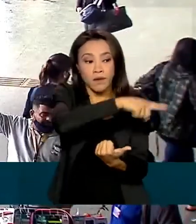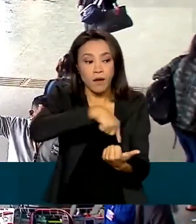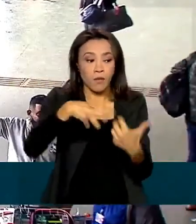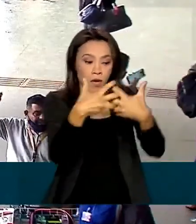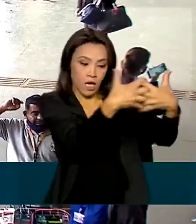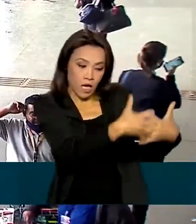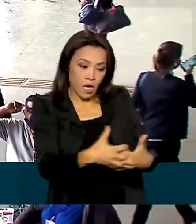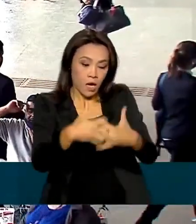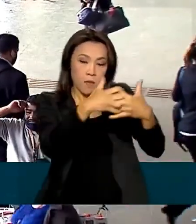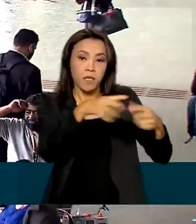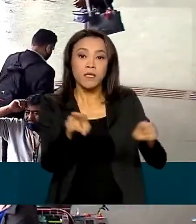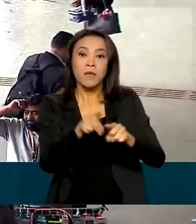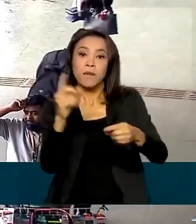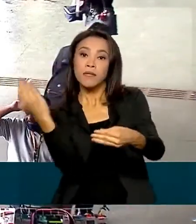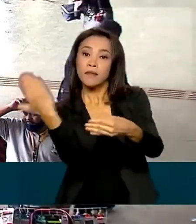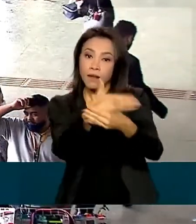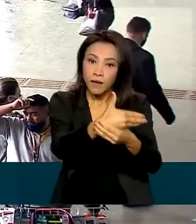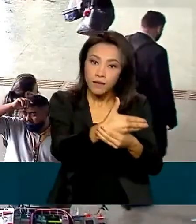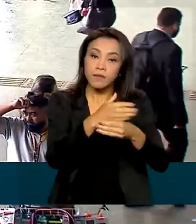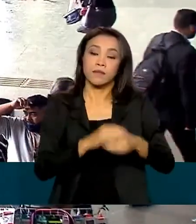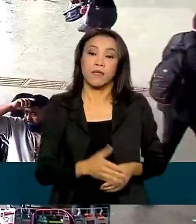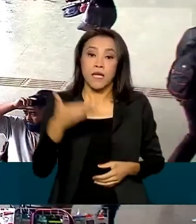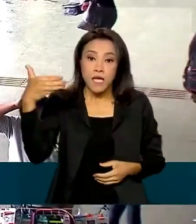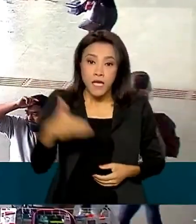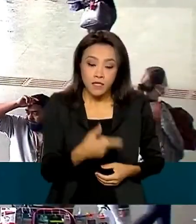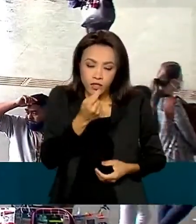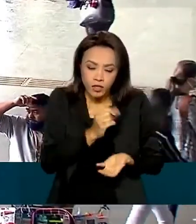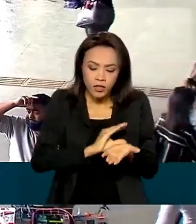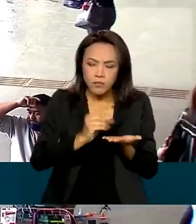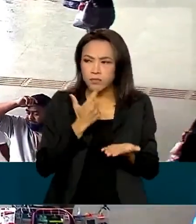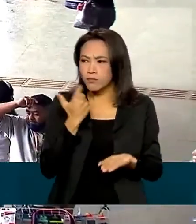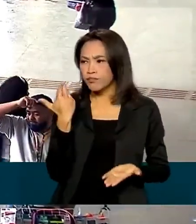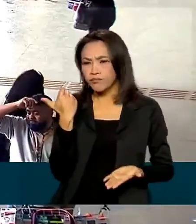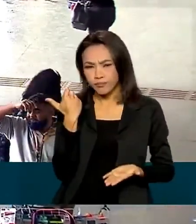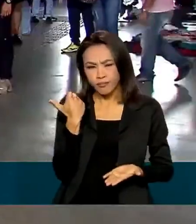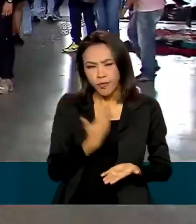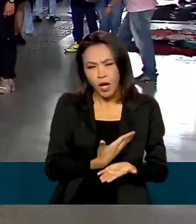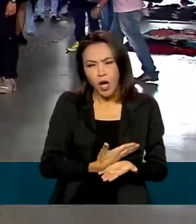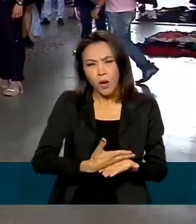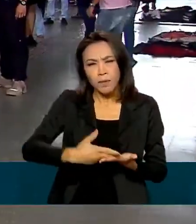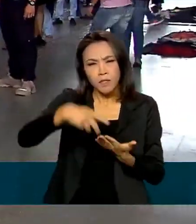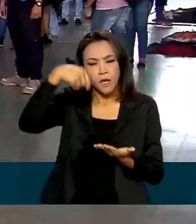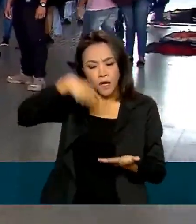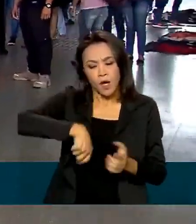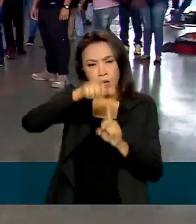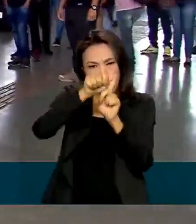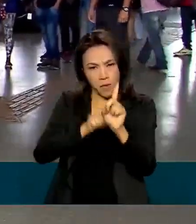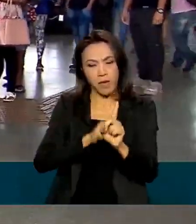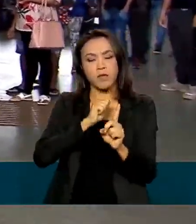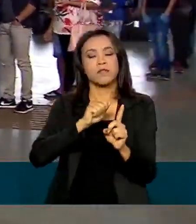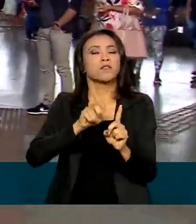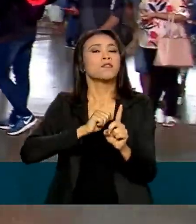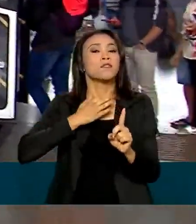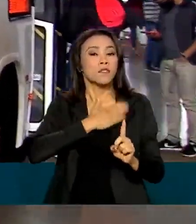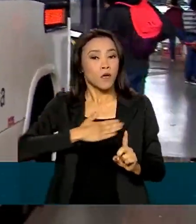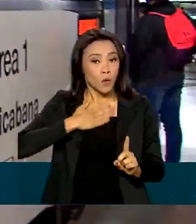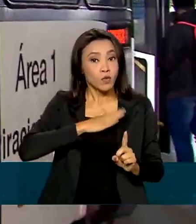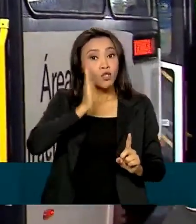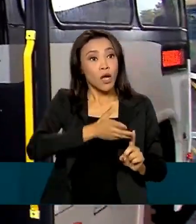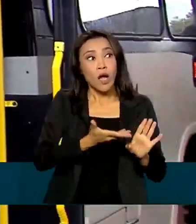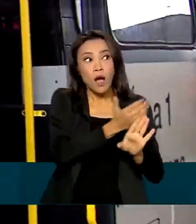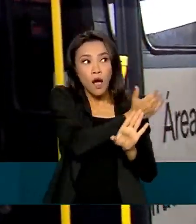taxistas. Esses benefícios, lembrando, começaram a ser pagos agora, neste mês de agosto. Esta ação já estava prevista em uma emenda